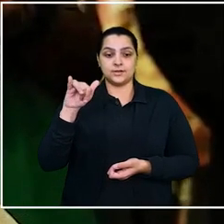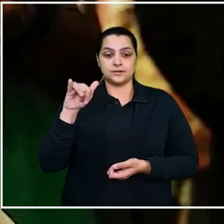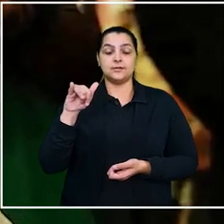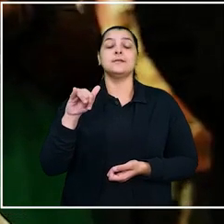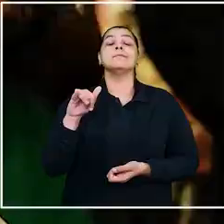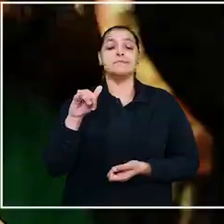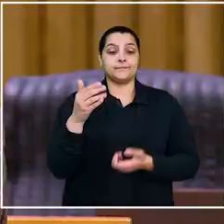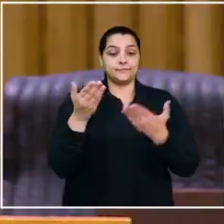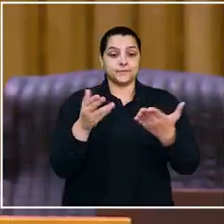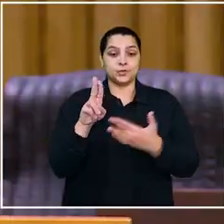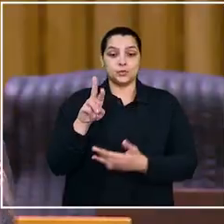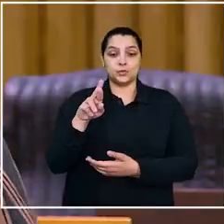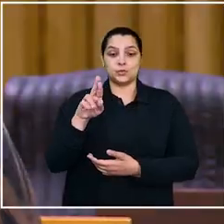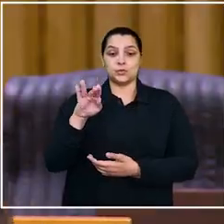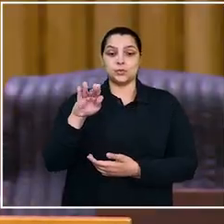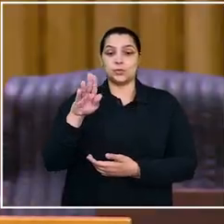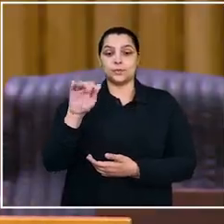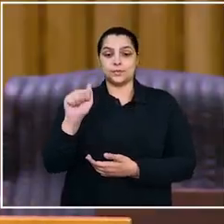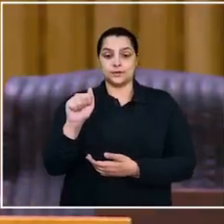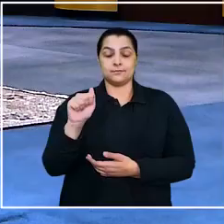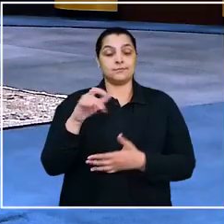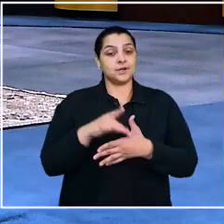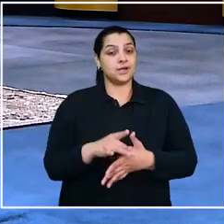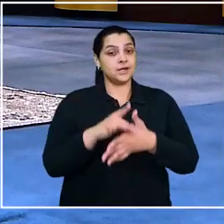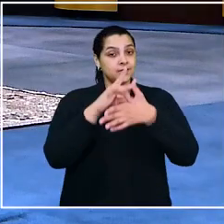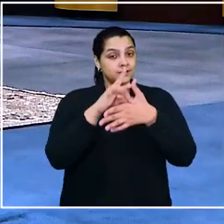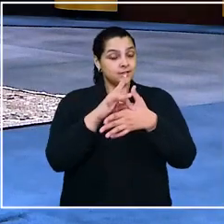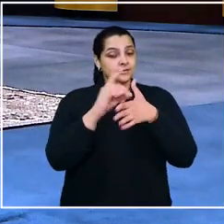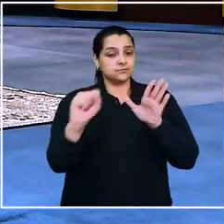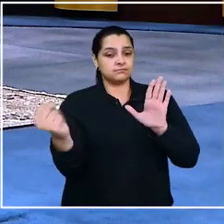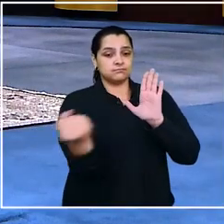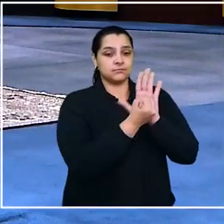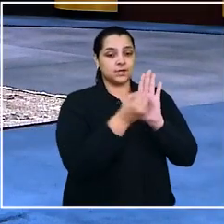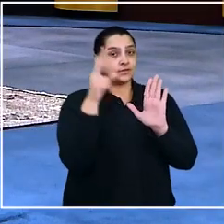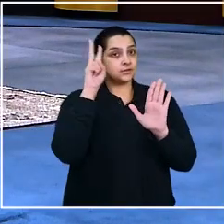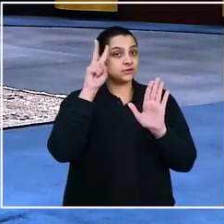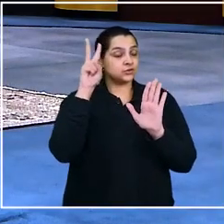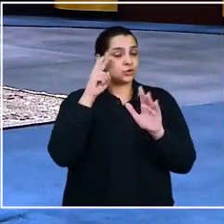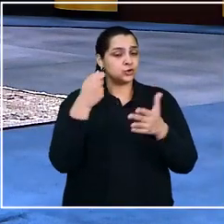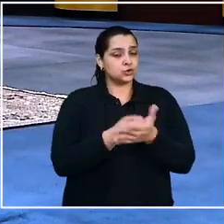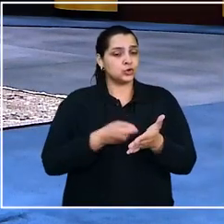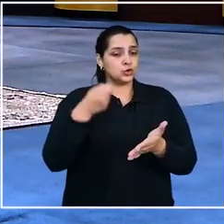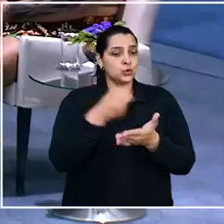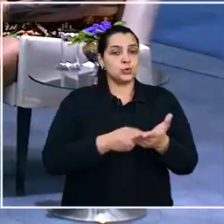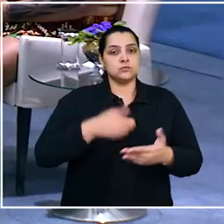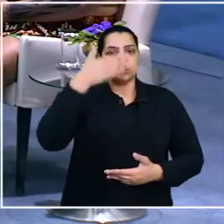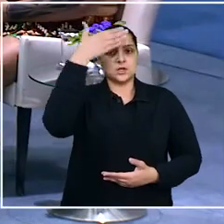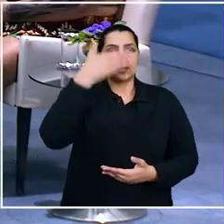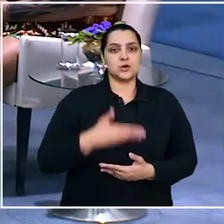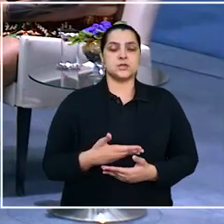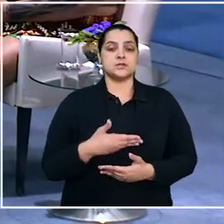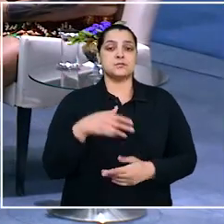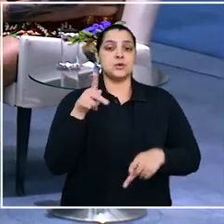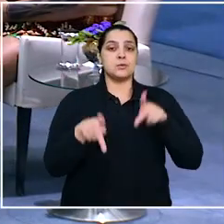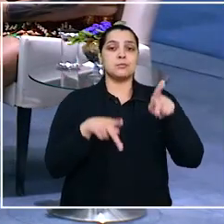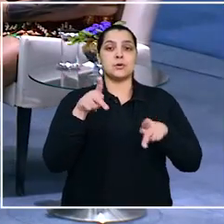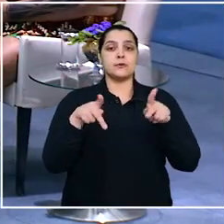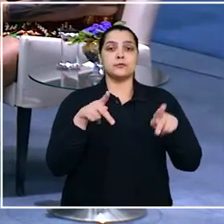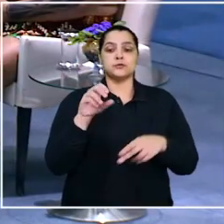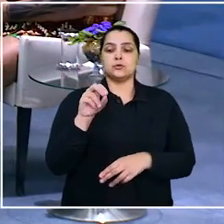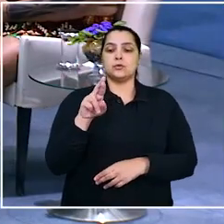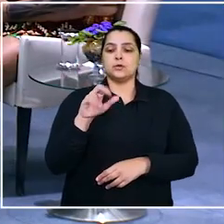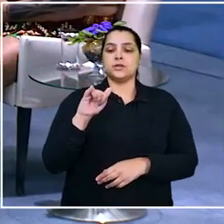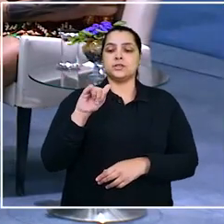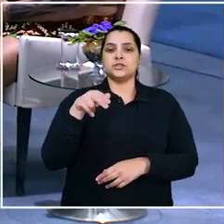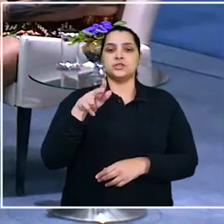Metukitiri e Uruba Pataxó, lideranças que marcaram a história de luta por reconhecimento dos povos